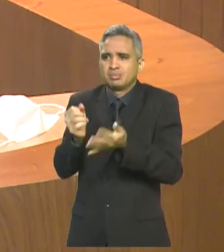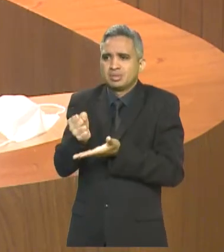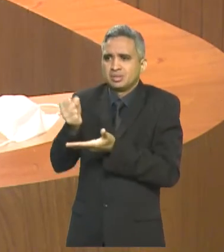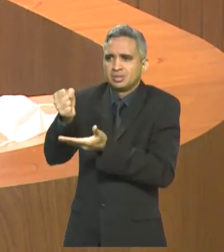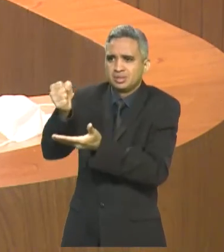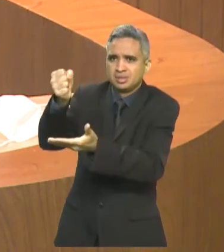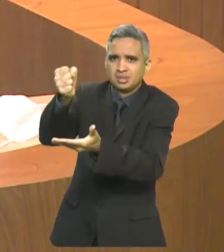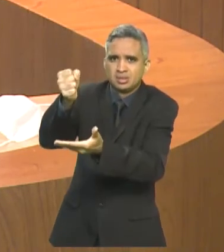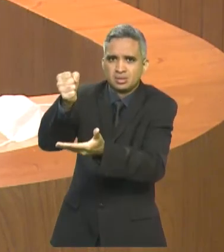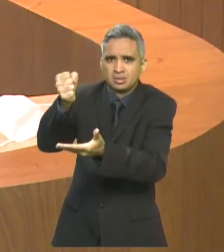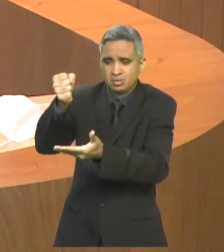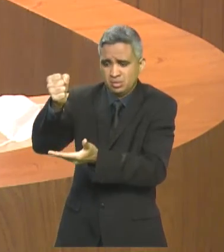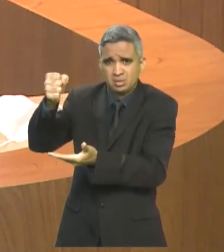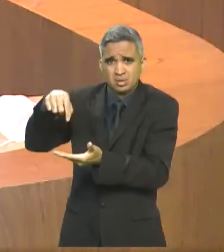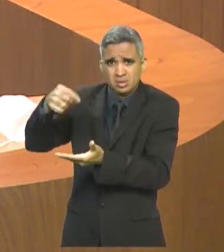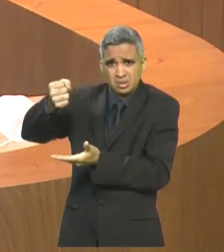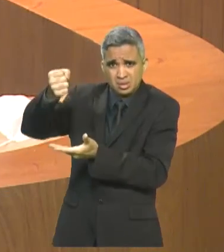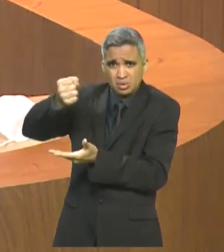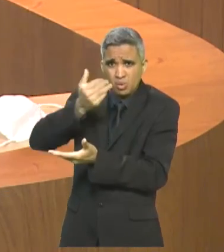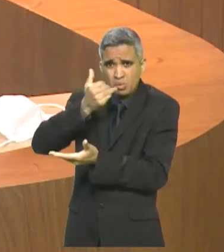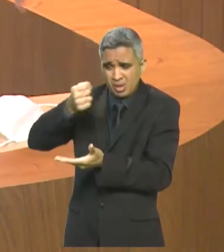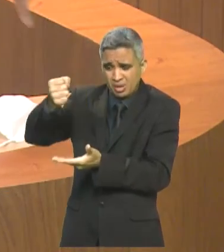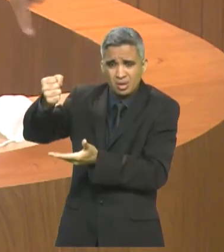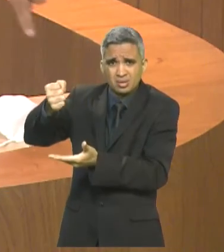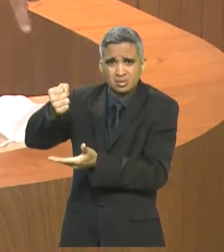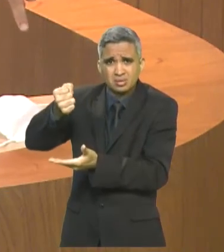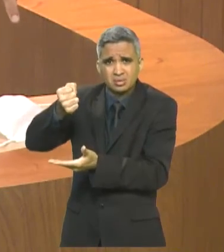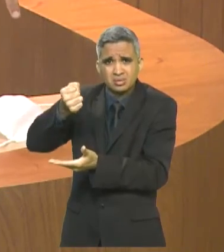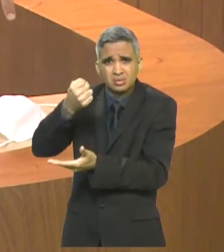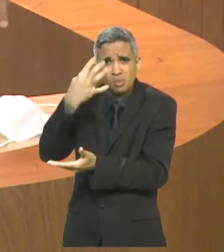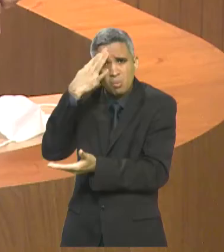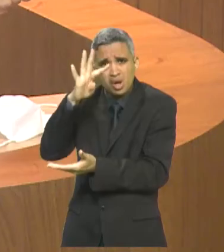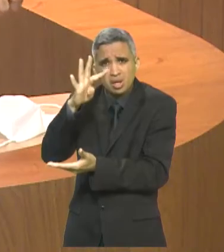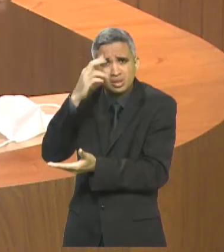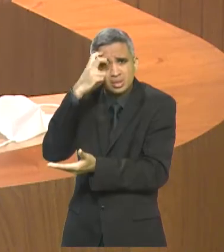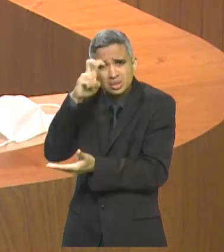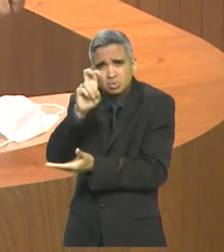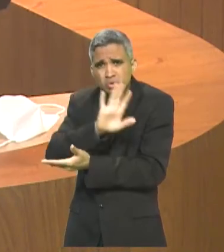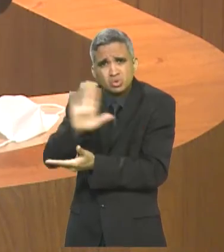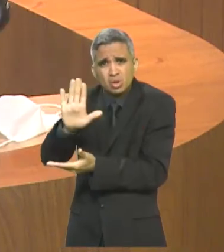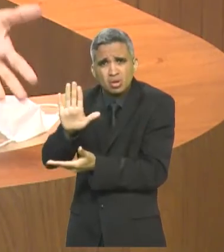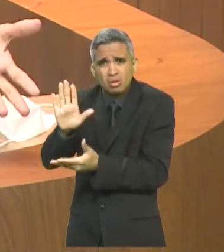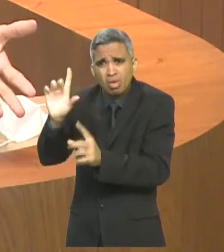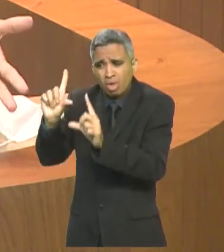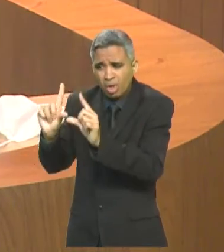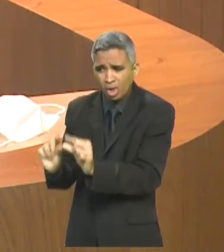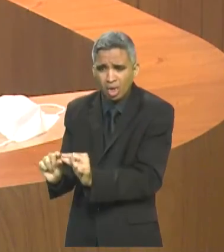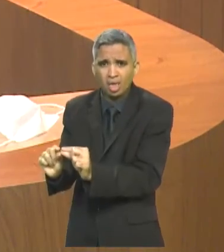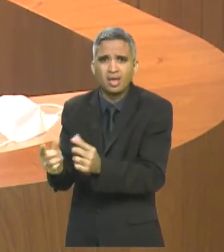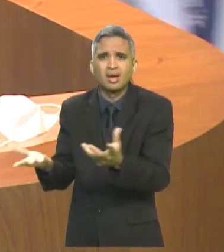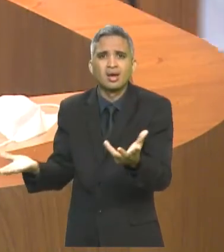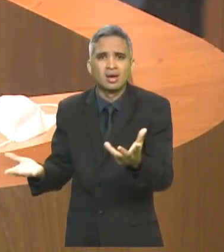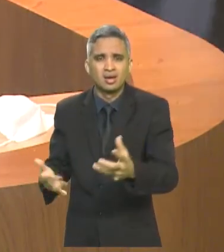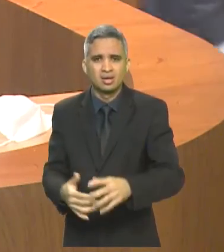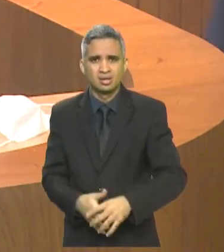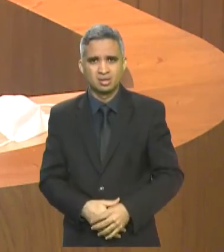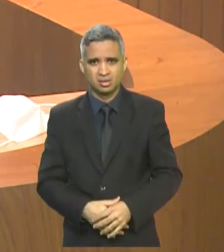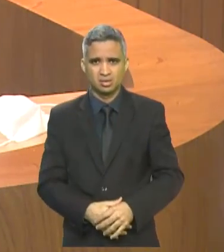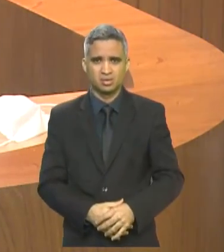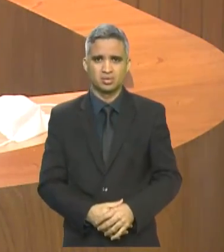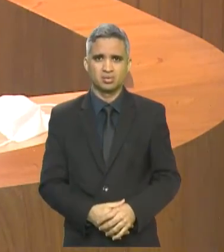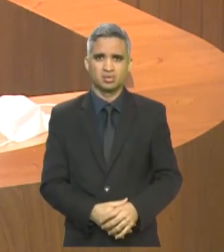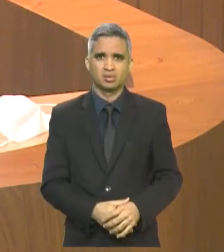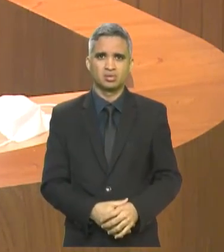cesta básica, e dá 3, 4, 5 dias, e o pai olha para os filhos, senhor presidente, o pai olha para os filhos, eu concluo isso senhor presidente,